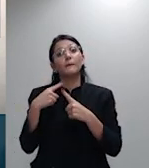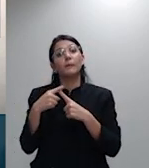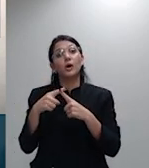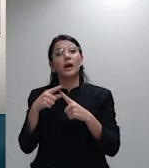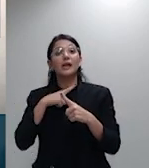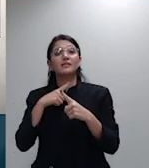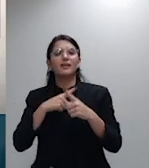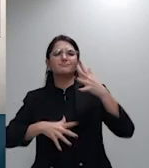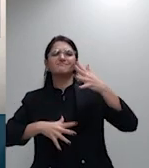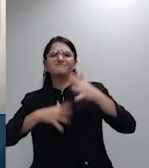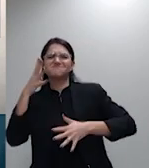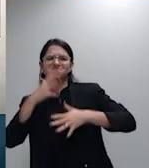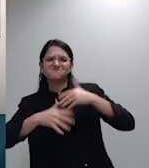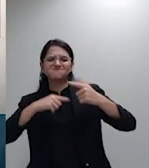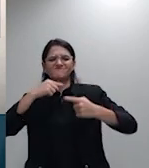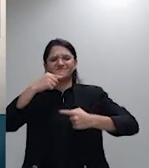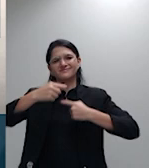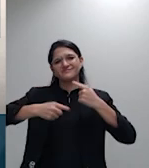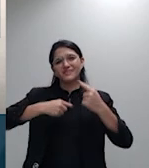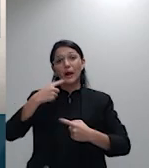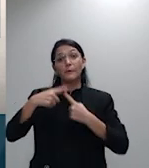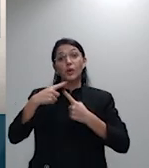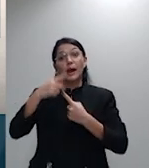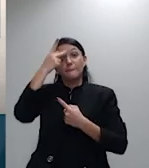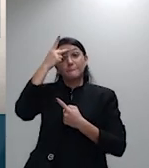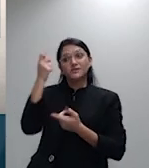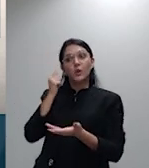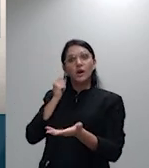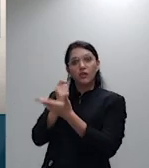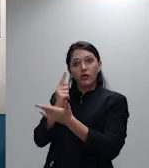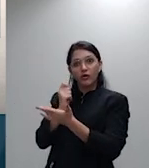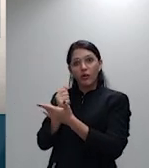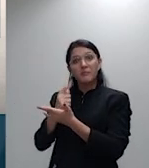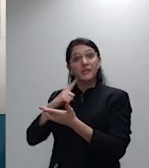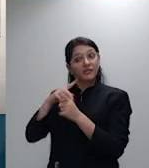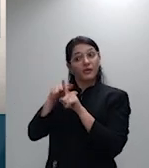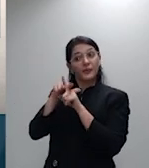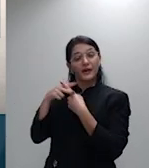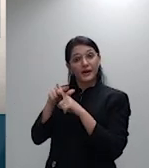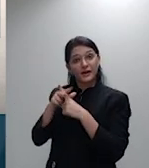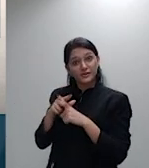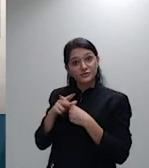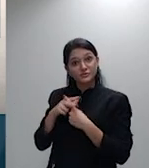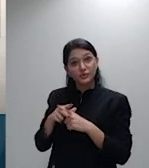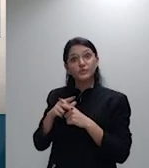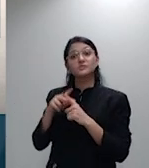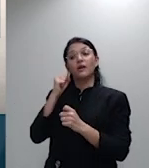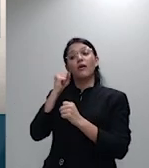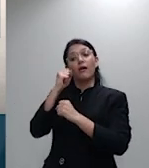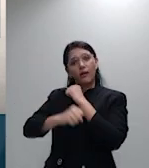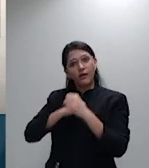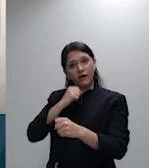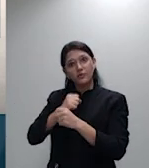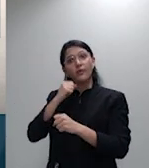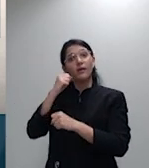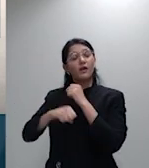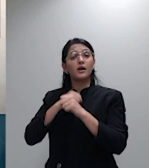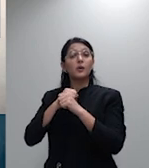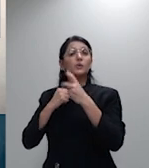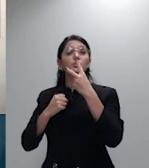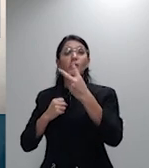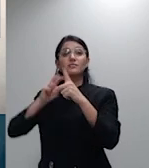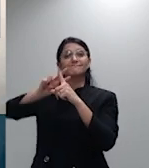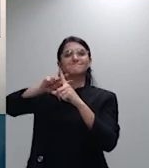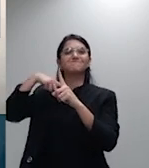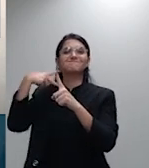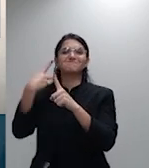consumidor ele sofre o reajuste por faixa etária e o reajuste anual no mesmo ano e isso acaba dobrando a mensalidade dele